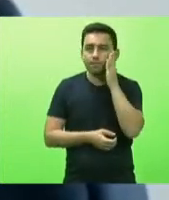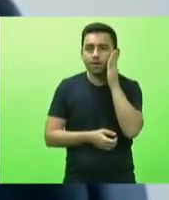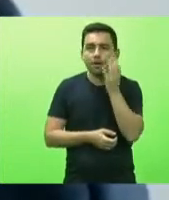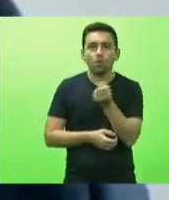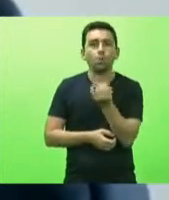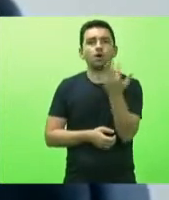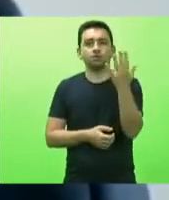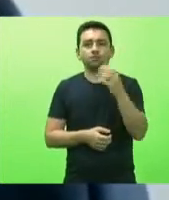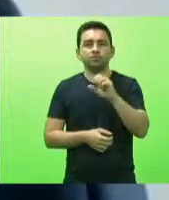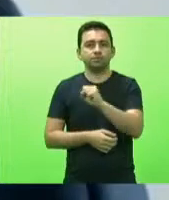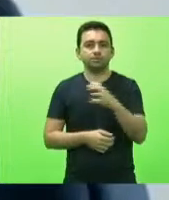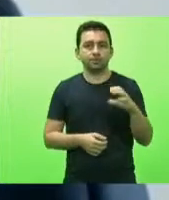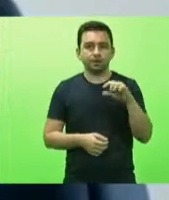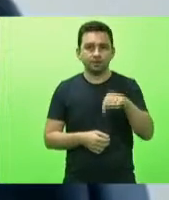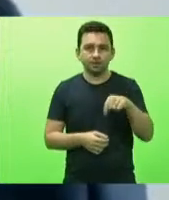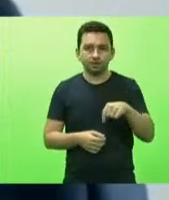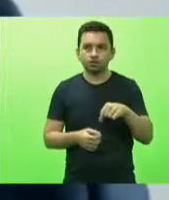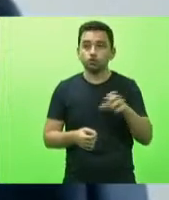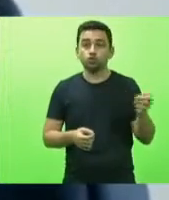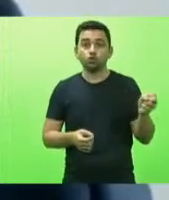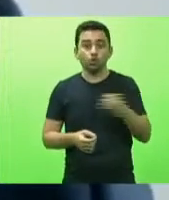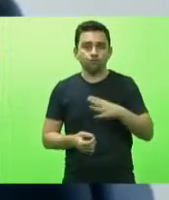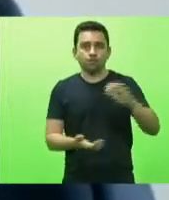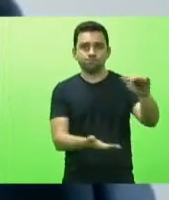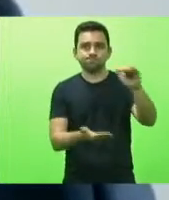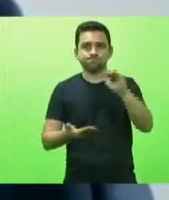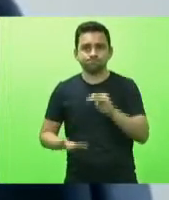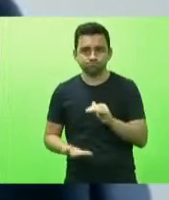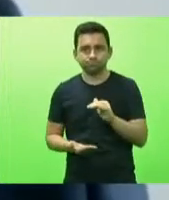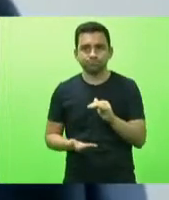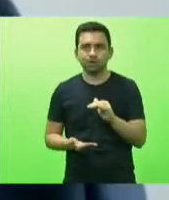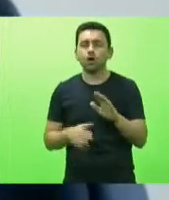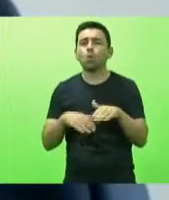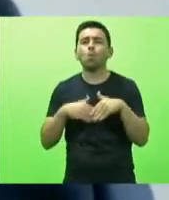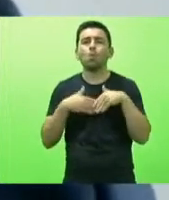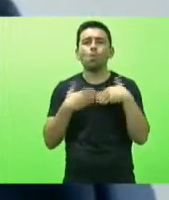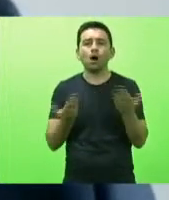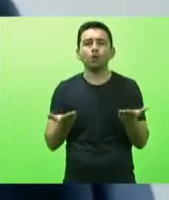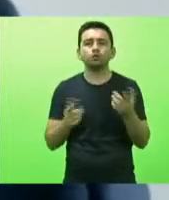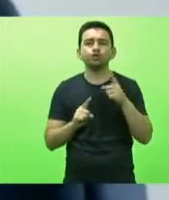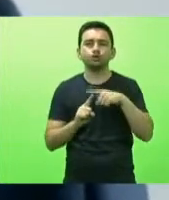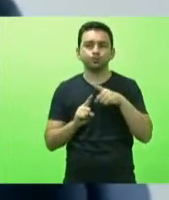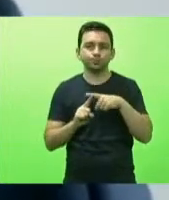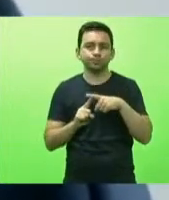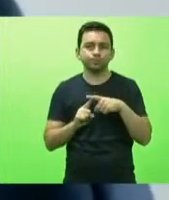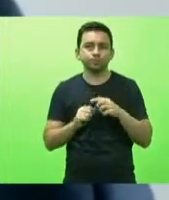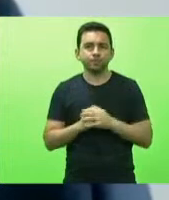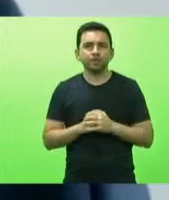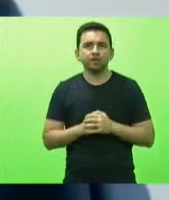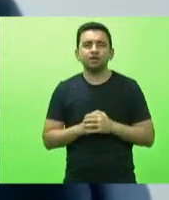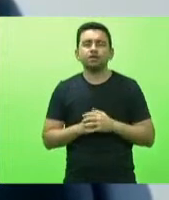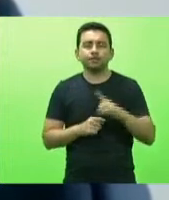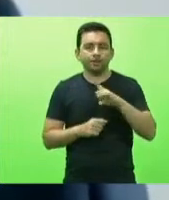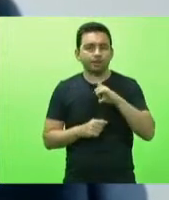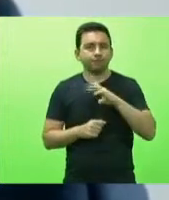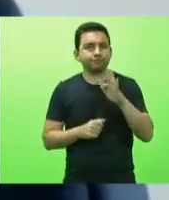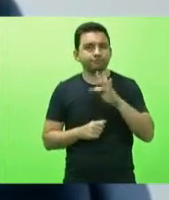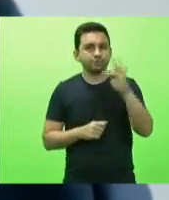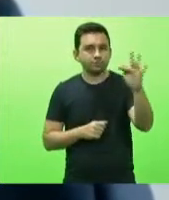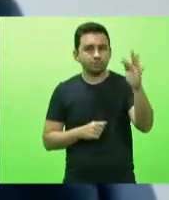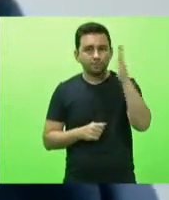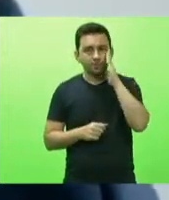Catarina novas remessas e quais serão essas vacinas há uma previsão aí eu concordo com o senhor que nós temos que